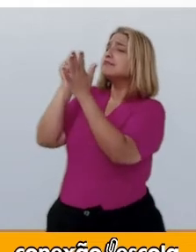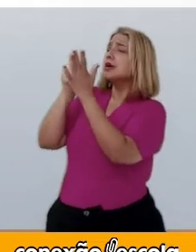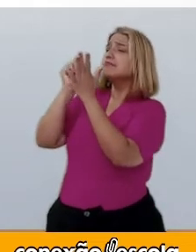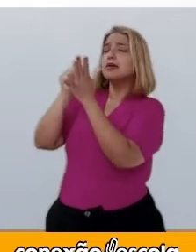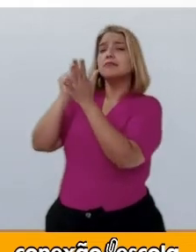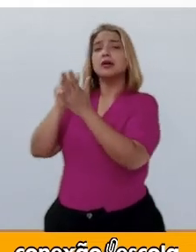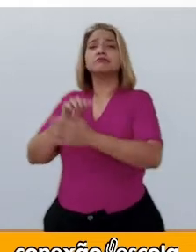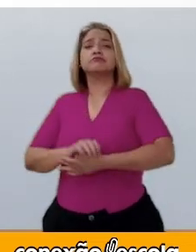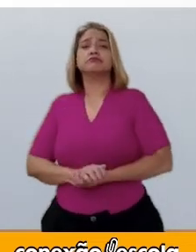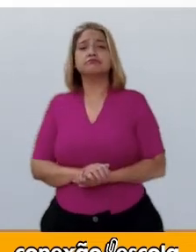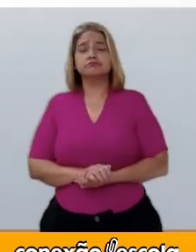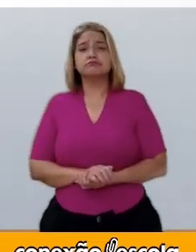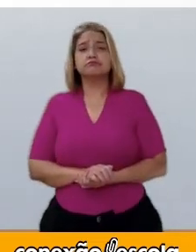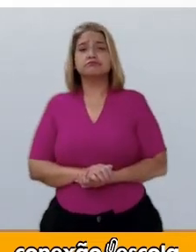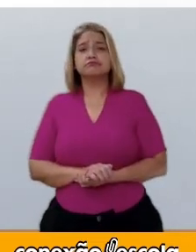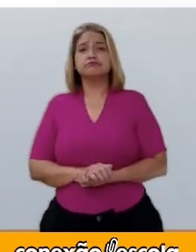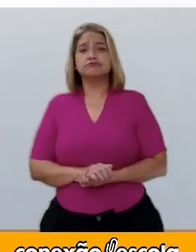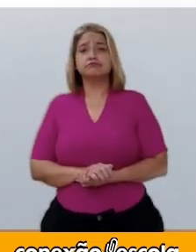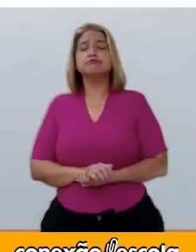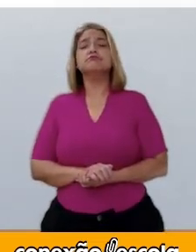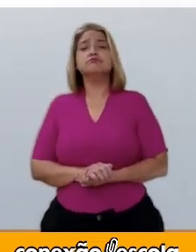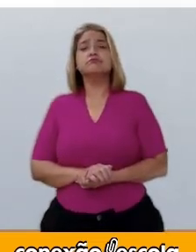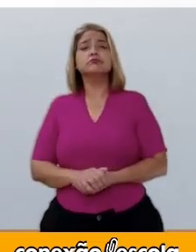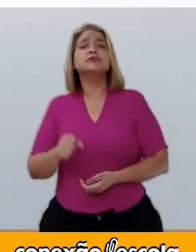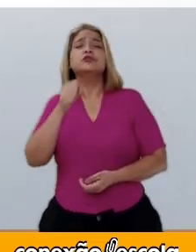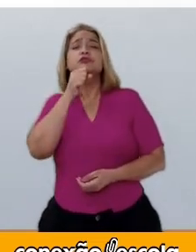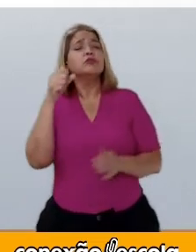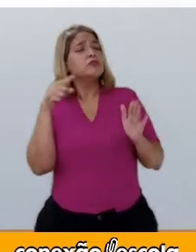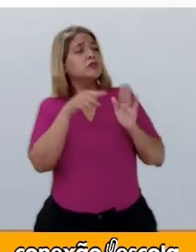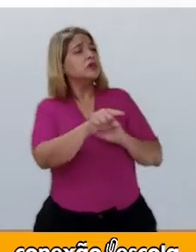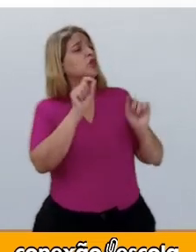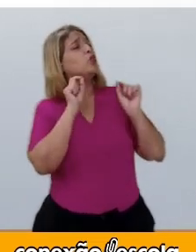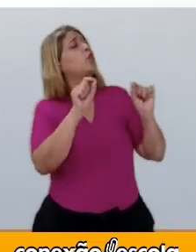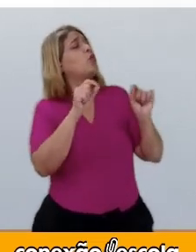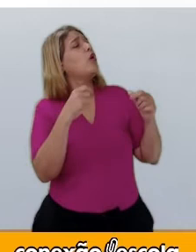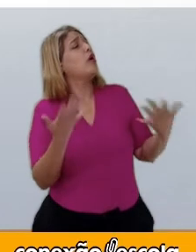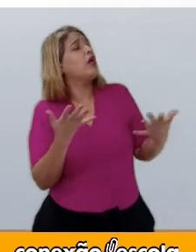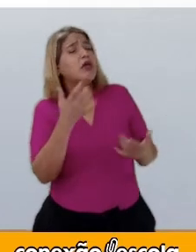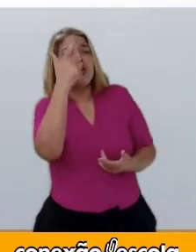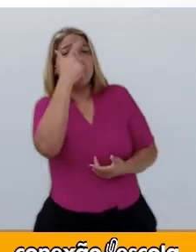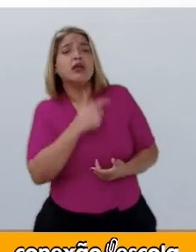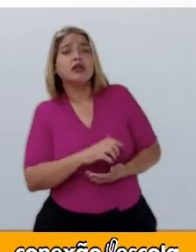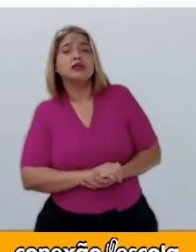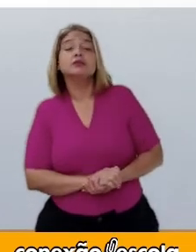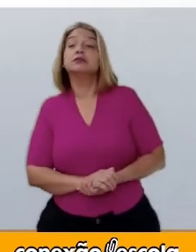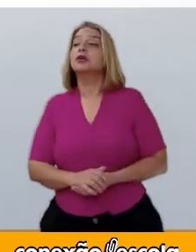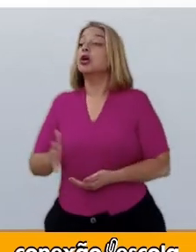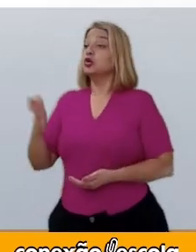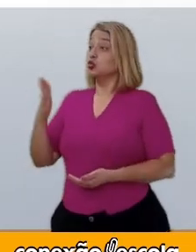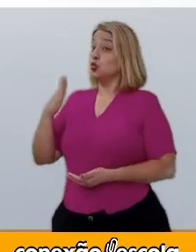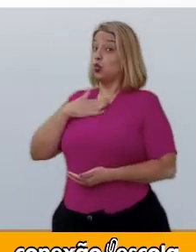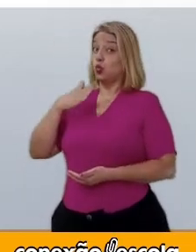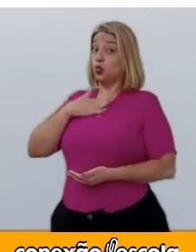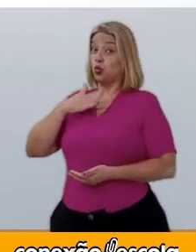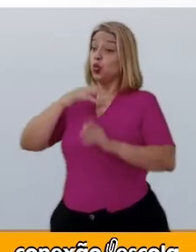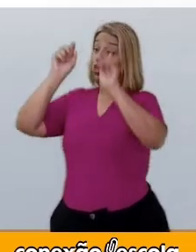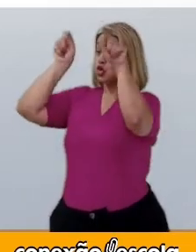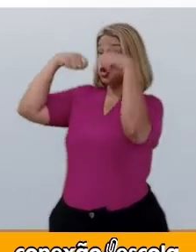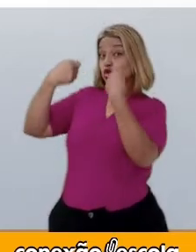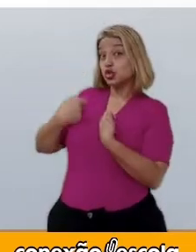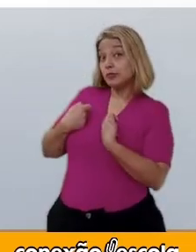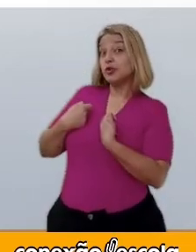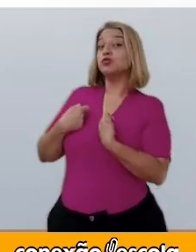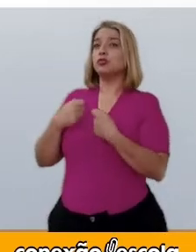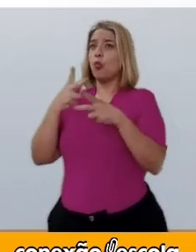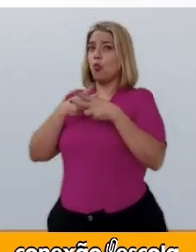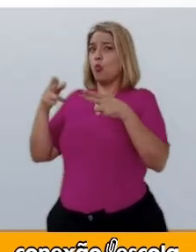Toque, toque, toque. Quem é? Perguntou a vovó. Sou eu? A Chapeuzinho,